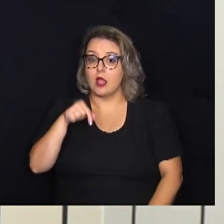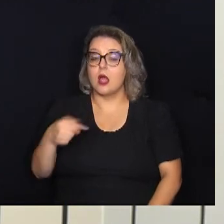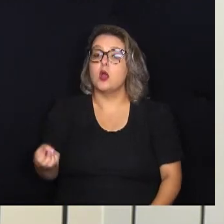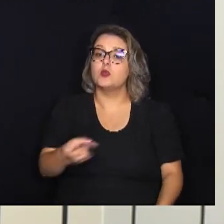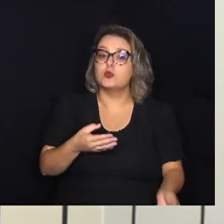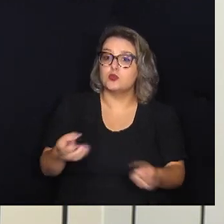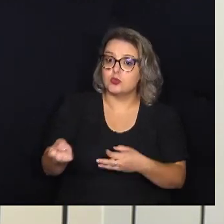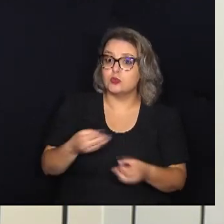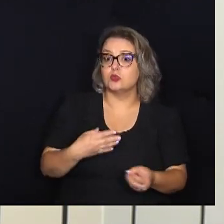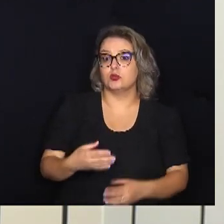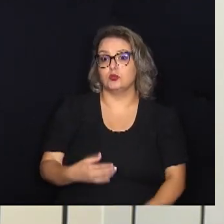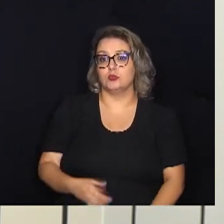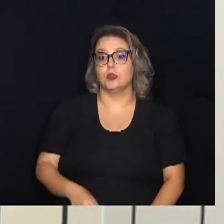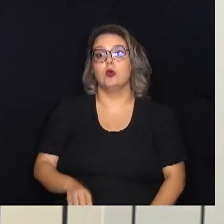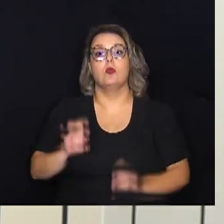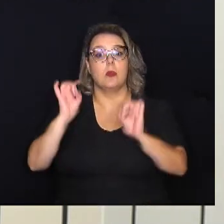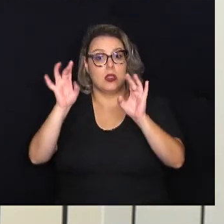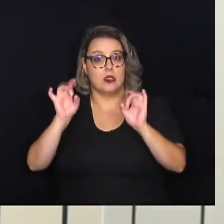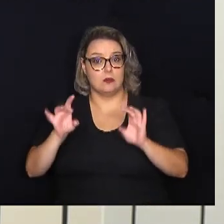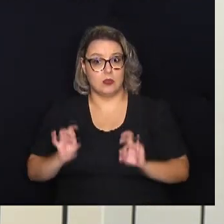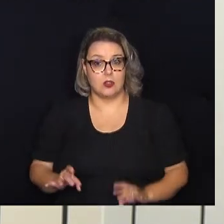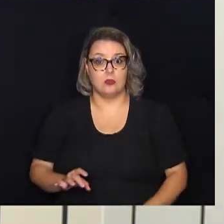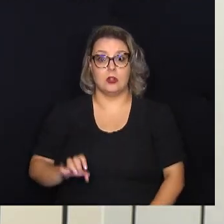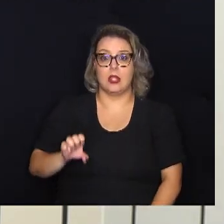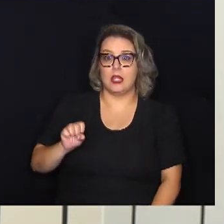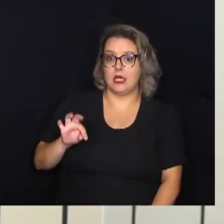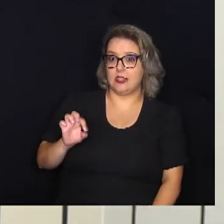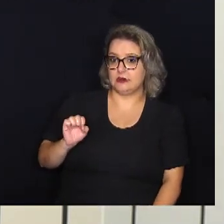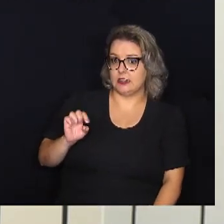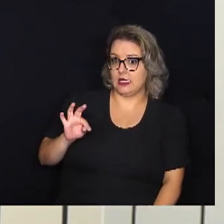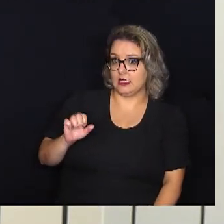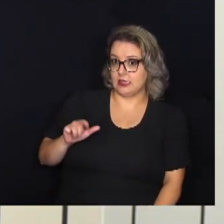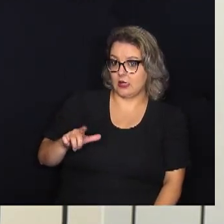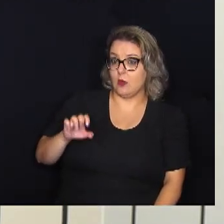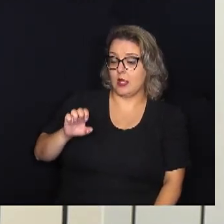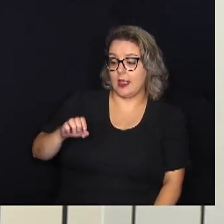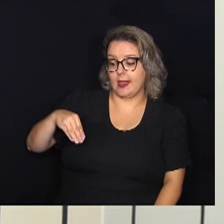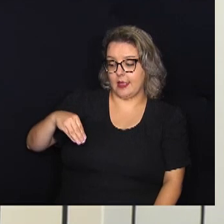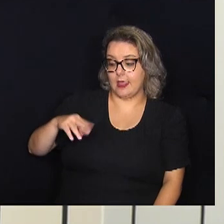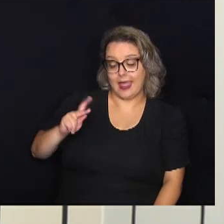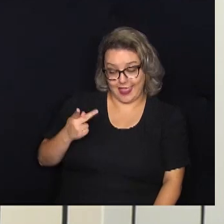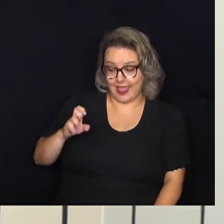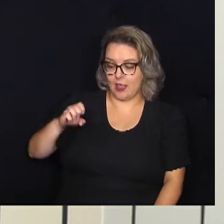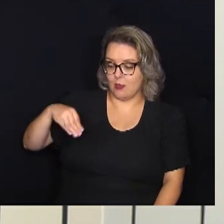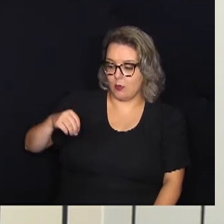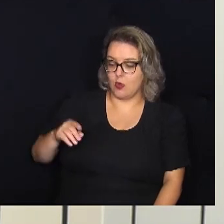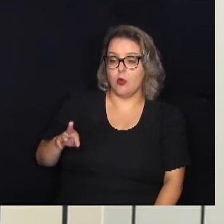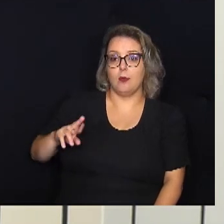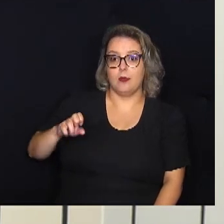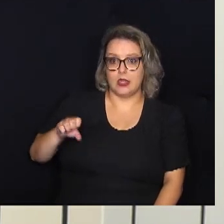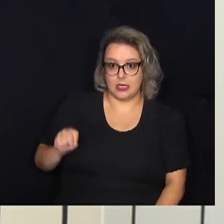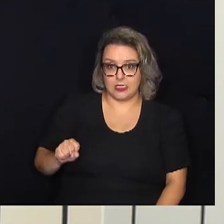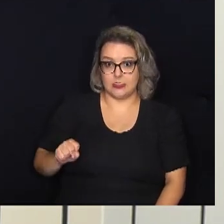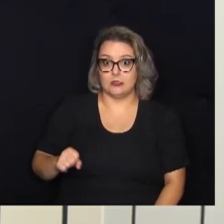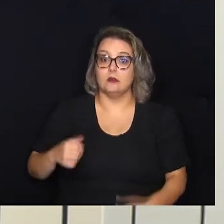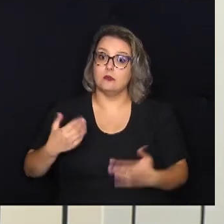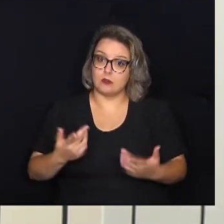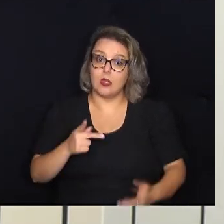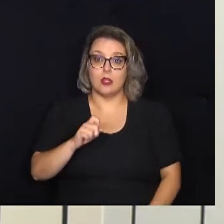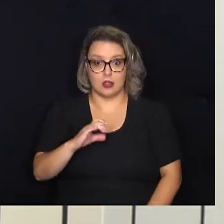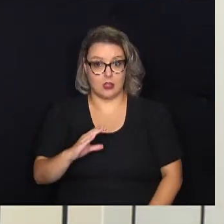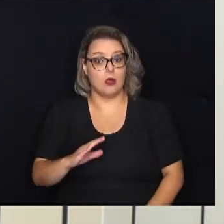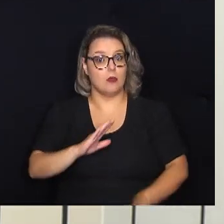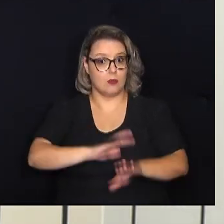uma exclusividade da estatal Hemobras. No entanto, a PEC permite a atuação